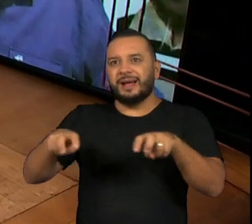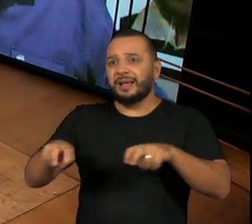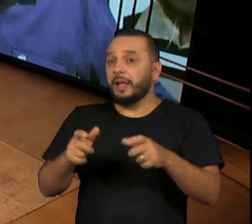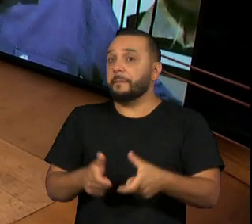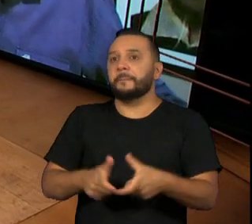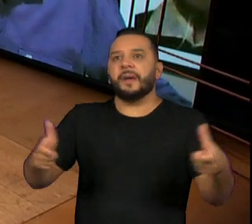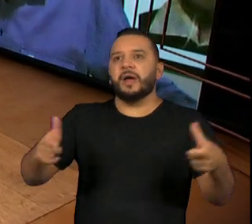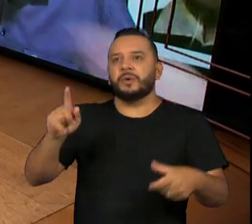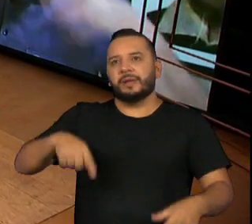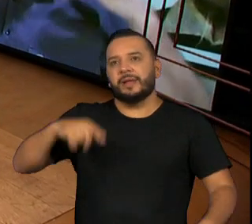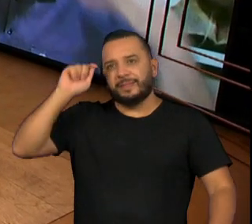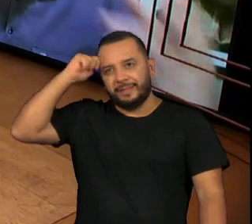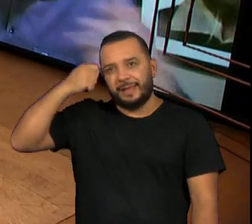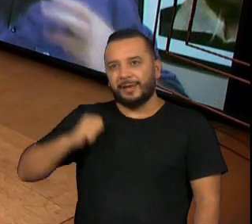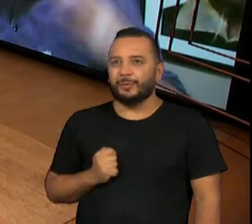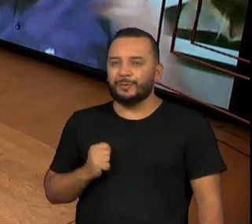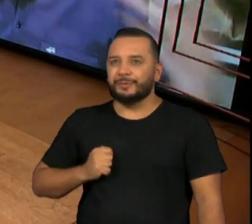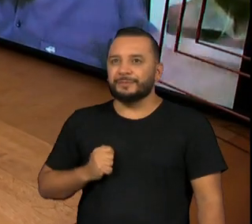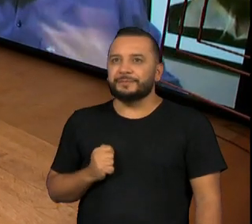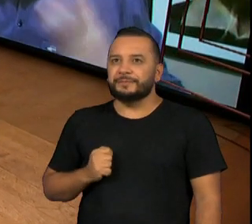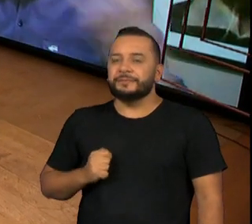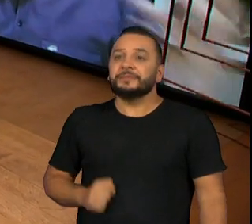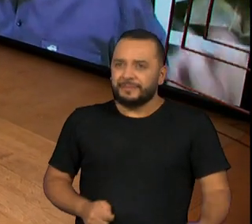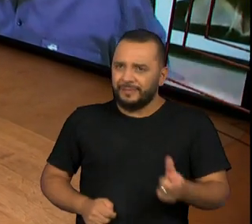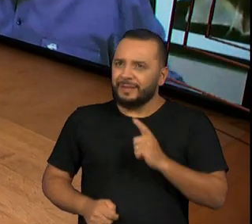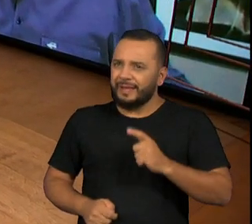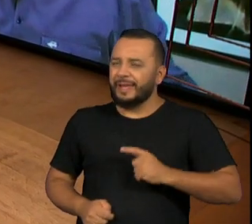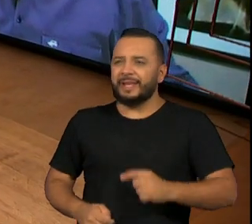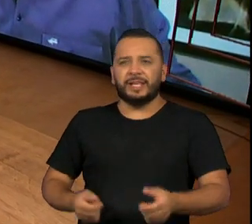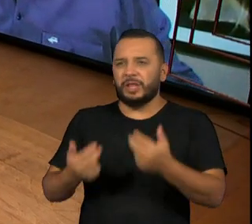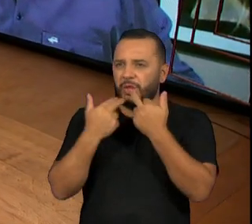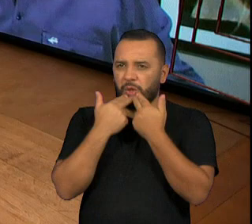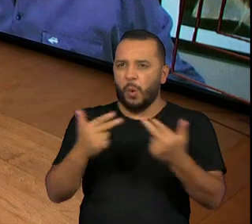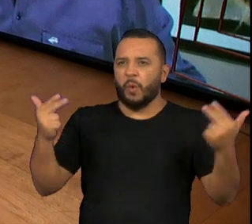determinado momento, foi tanta novidade que esses meninos trouxeram,